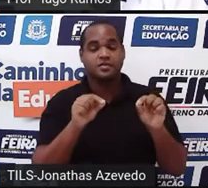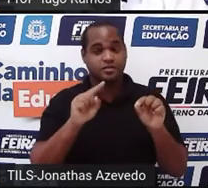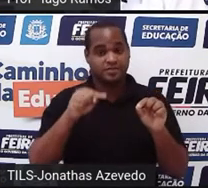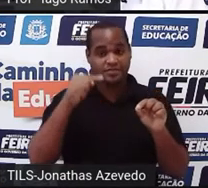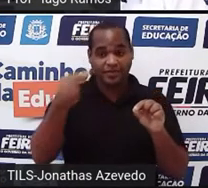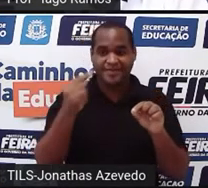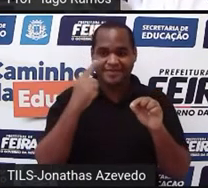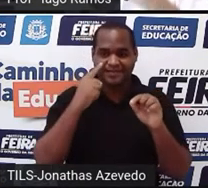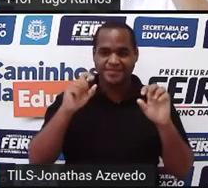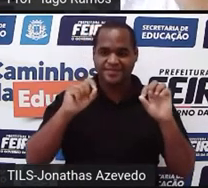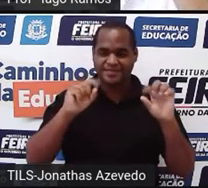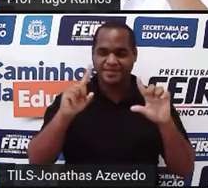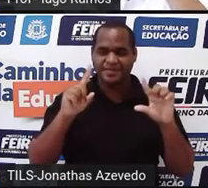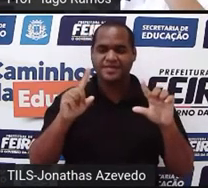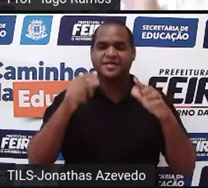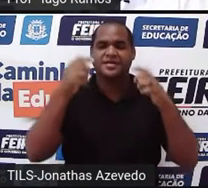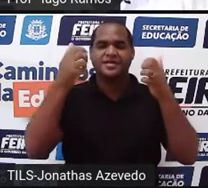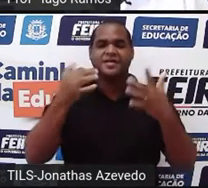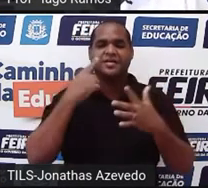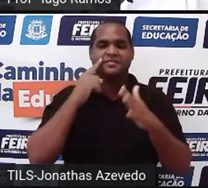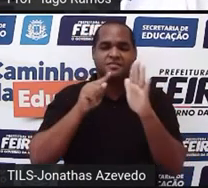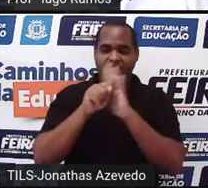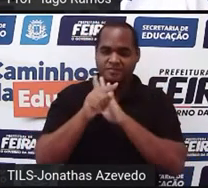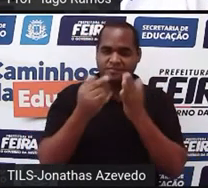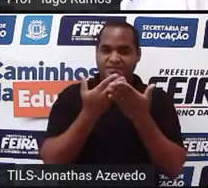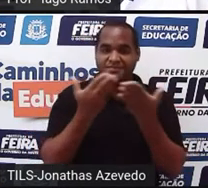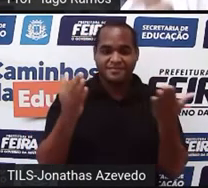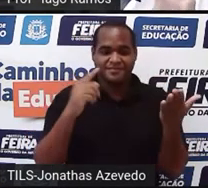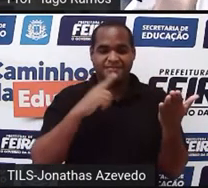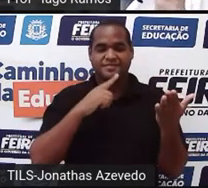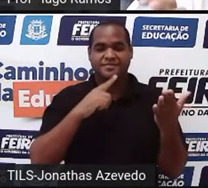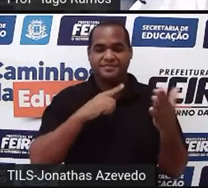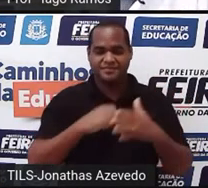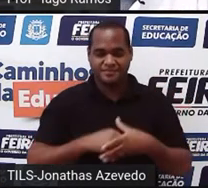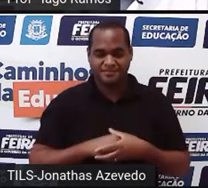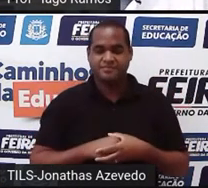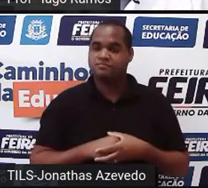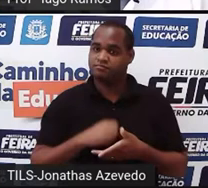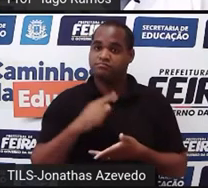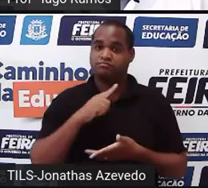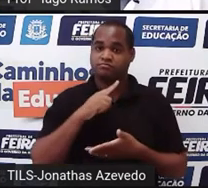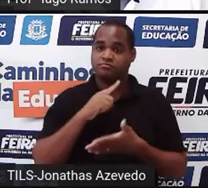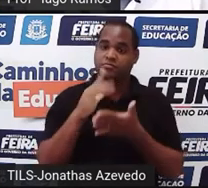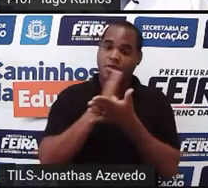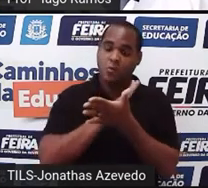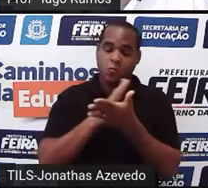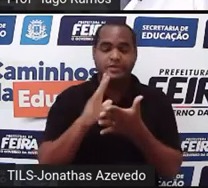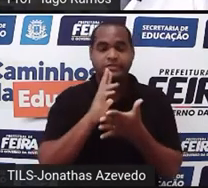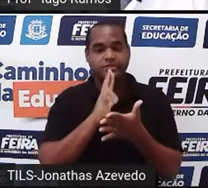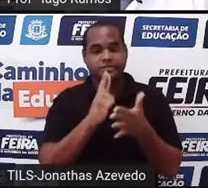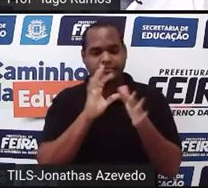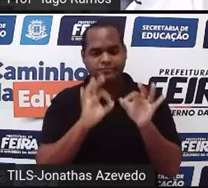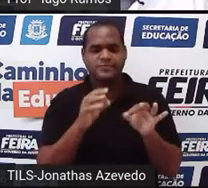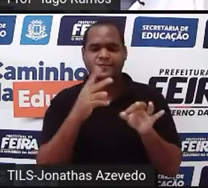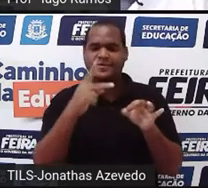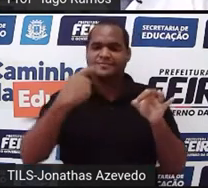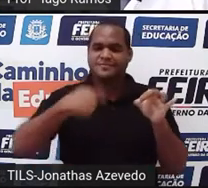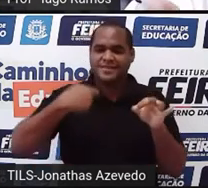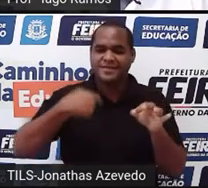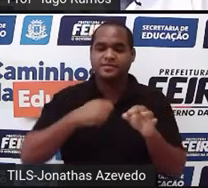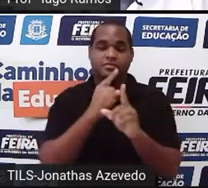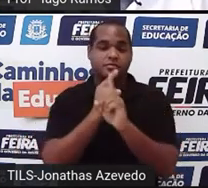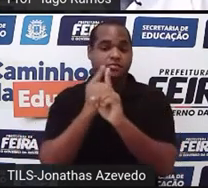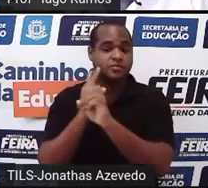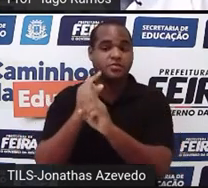tela aqui, vai ter uma pergunta e aí vai ter algumas alternativas de resposta. Você precisa achar